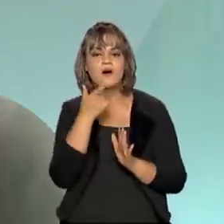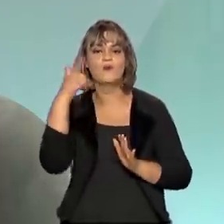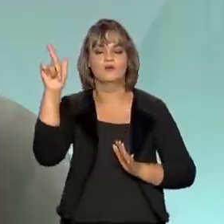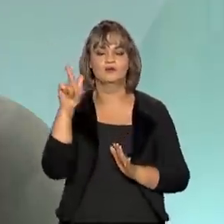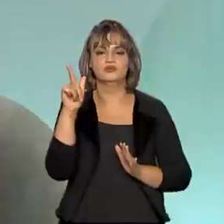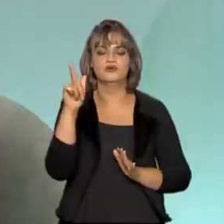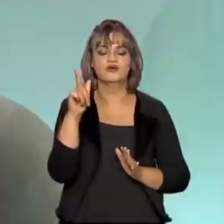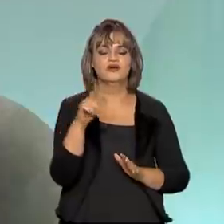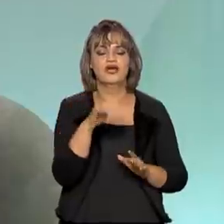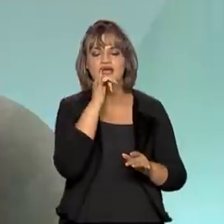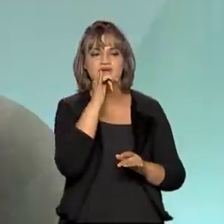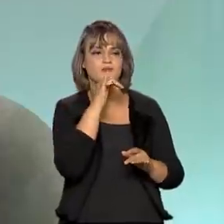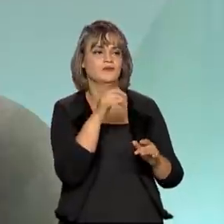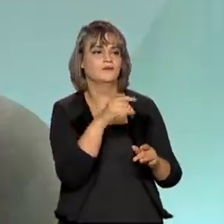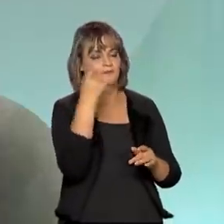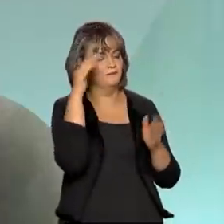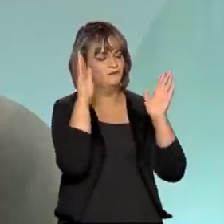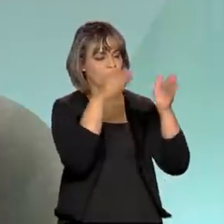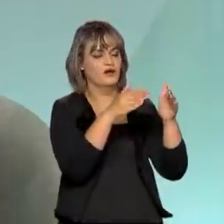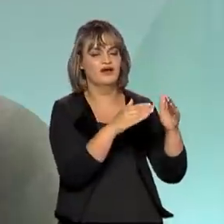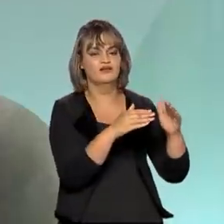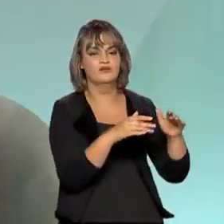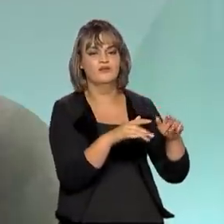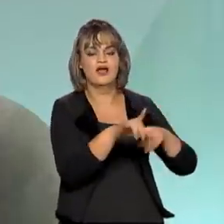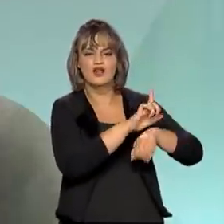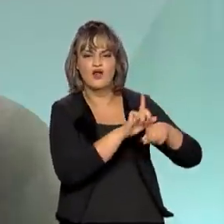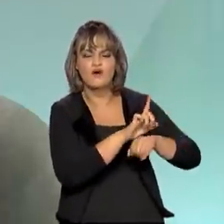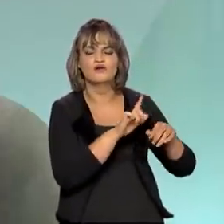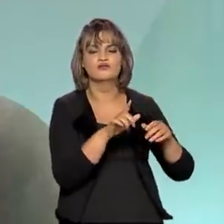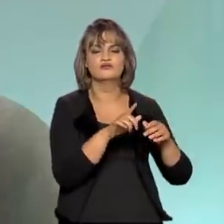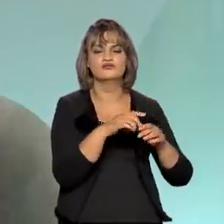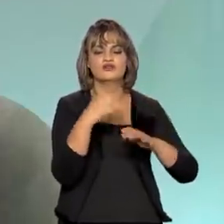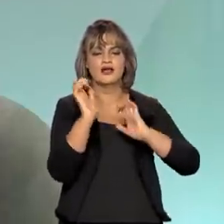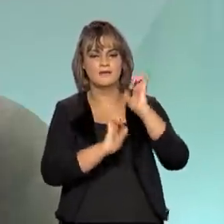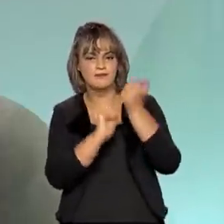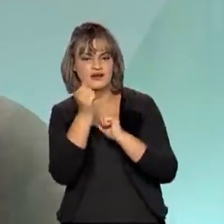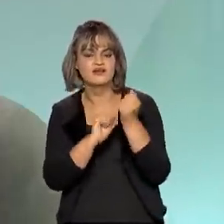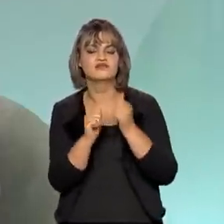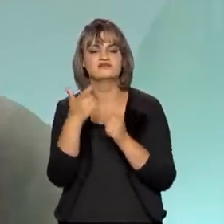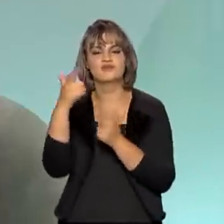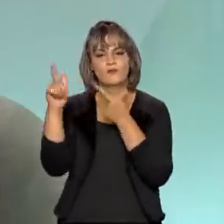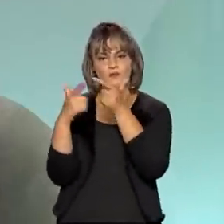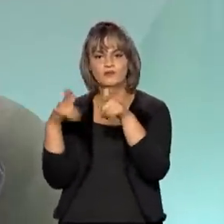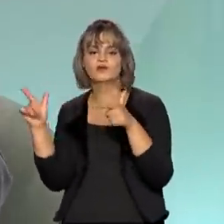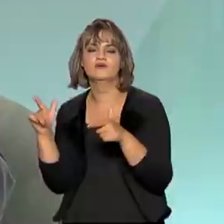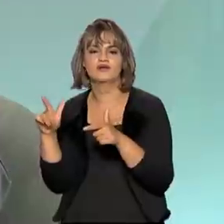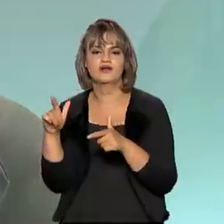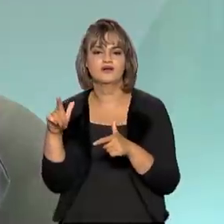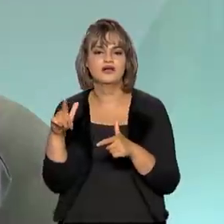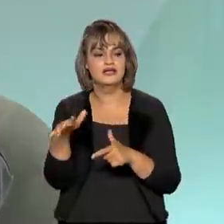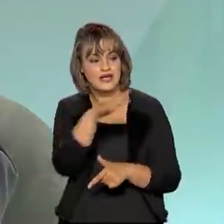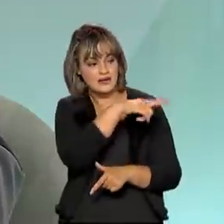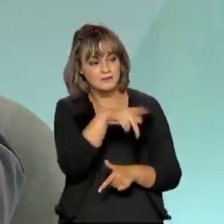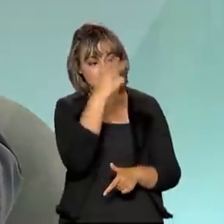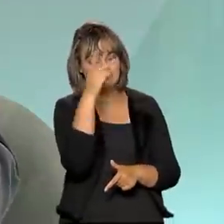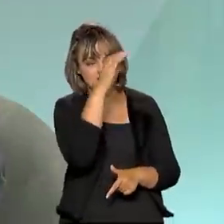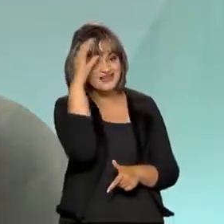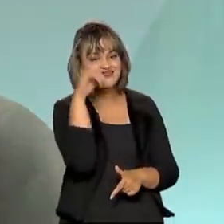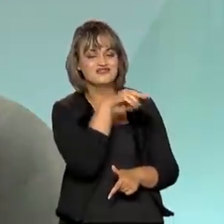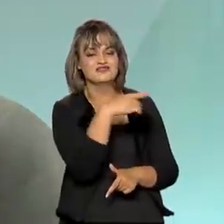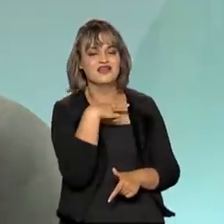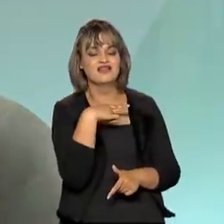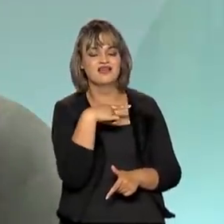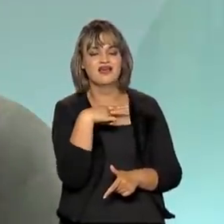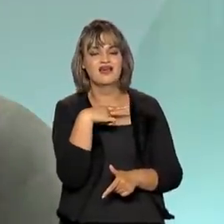residenciais, comércio e indústrias no ambiente que a gente chama de regulado, nos quais esses consumidores lidam com